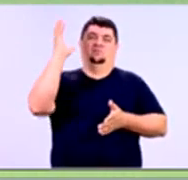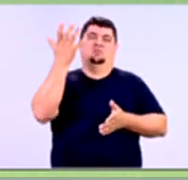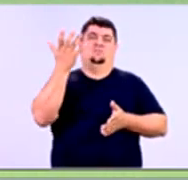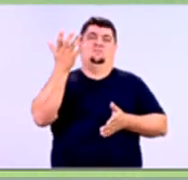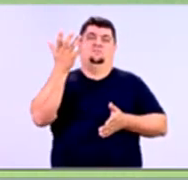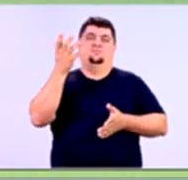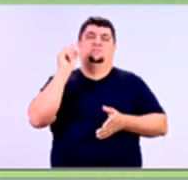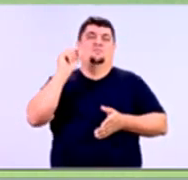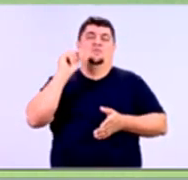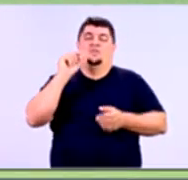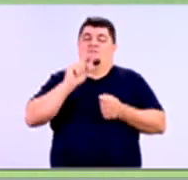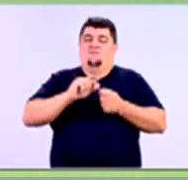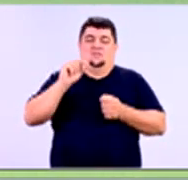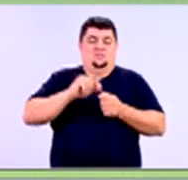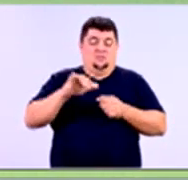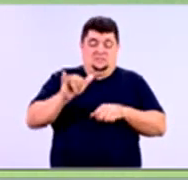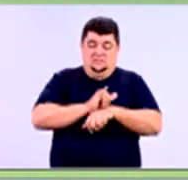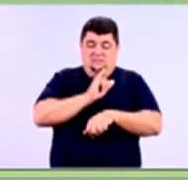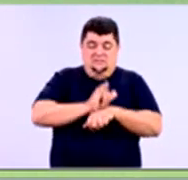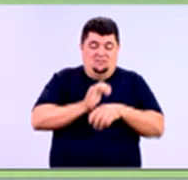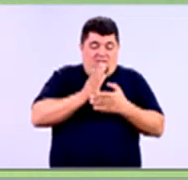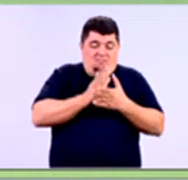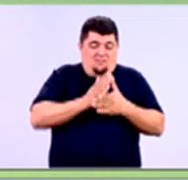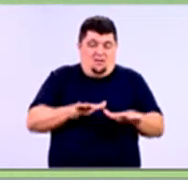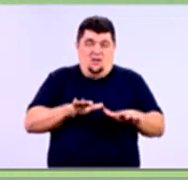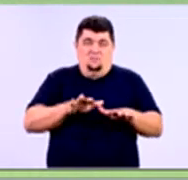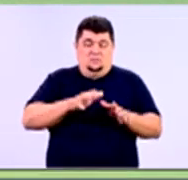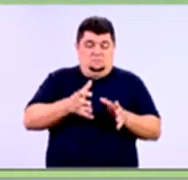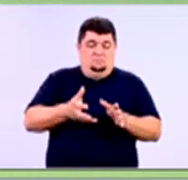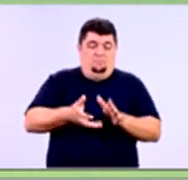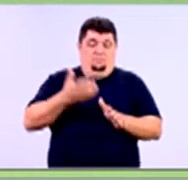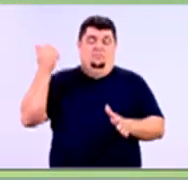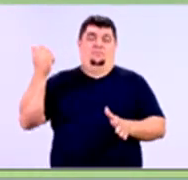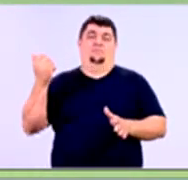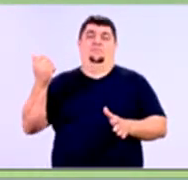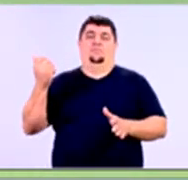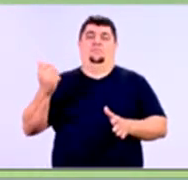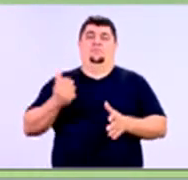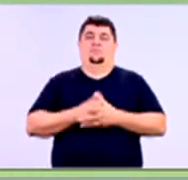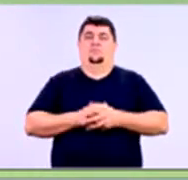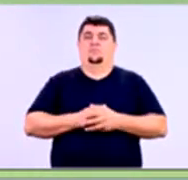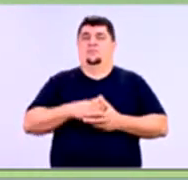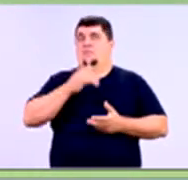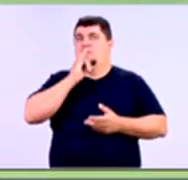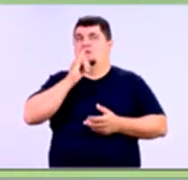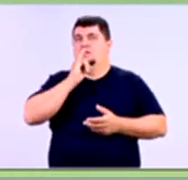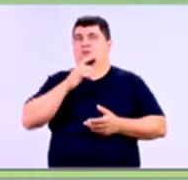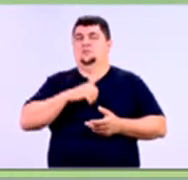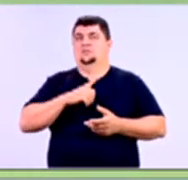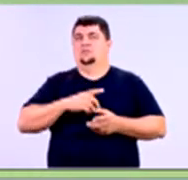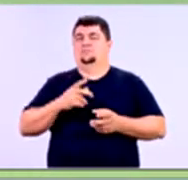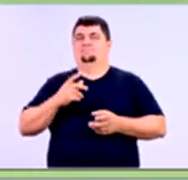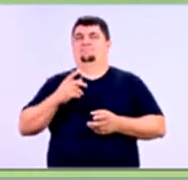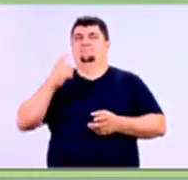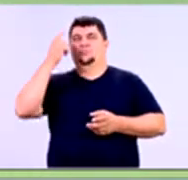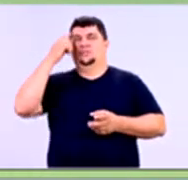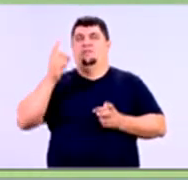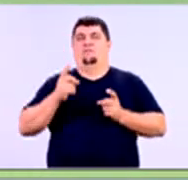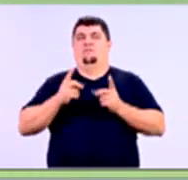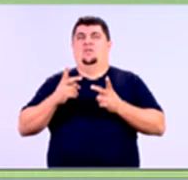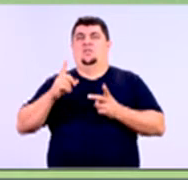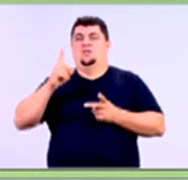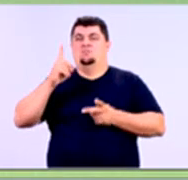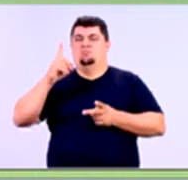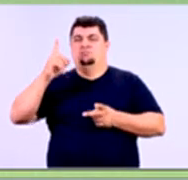e você vai ter que ter uma estratégia para lidar com a situação desfavorável. Por exemplo, eu tinha uma expectativa de no máximo 1% de